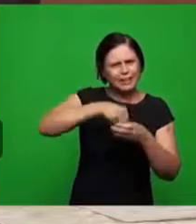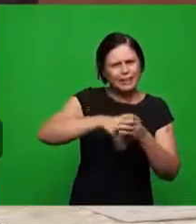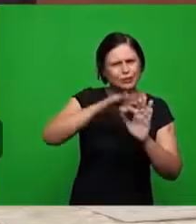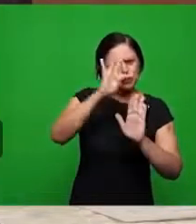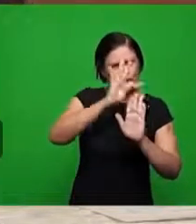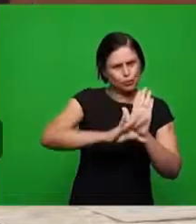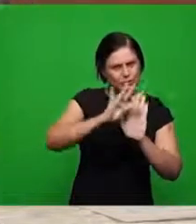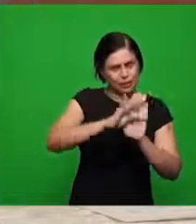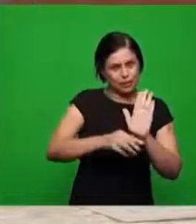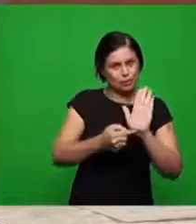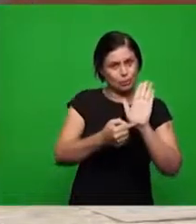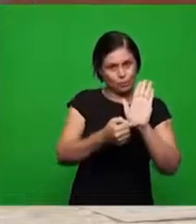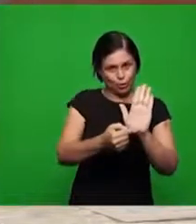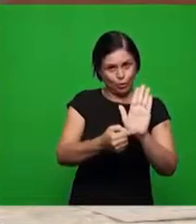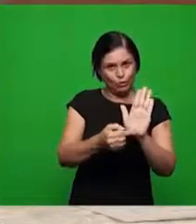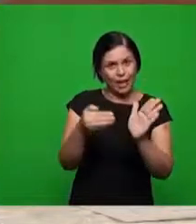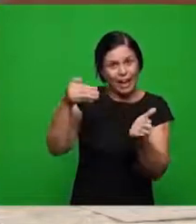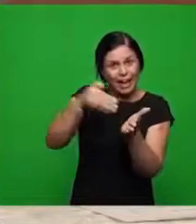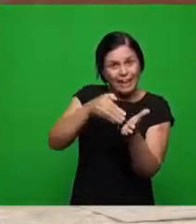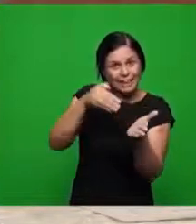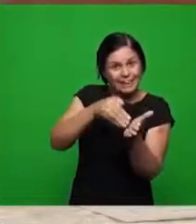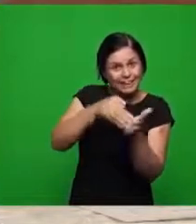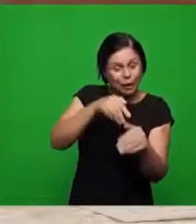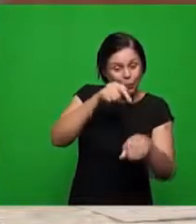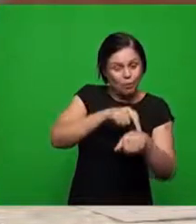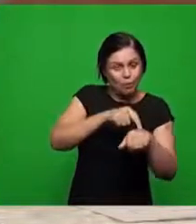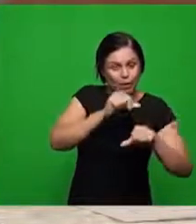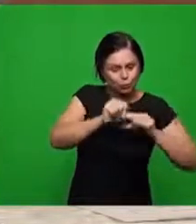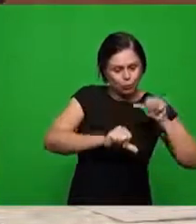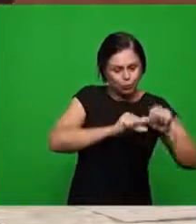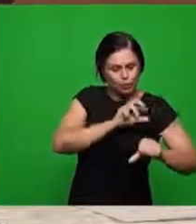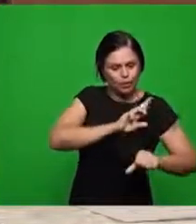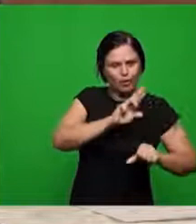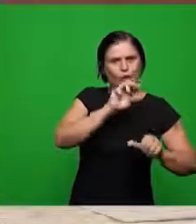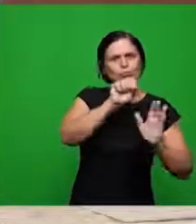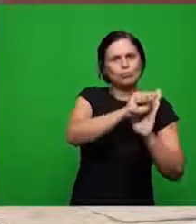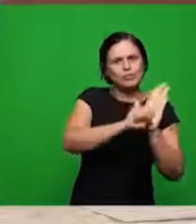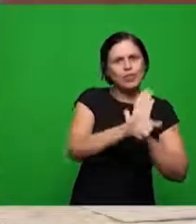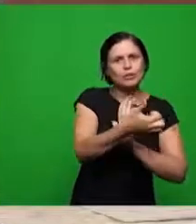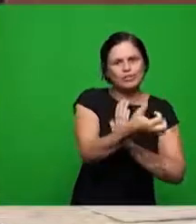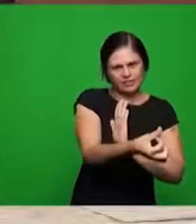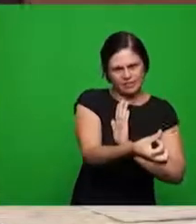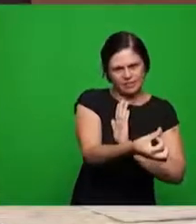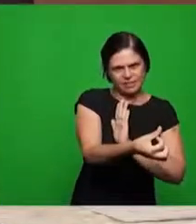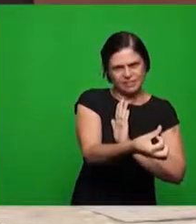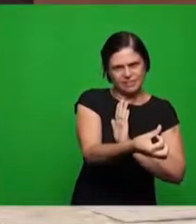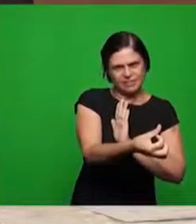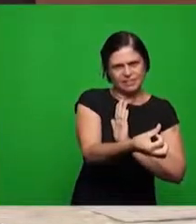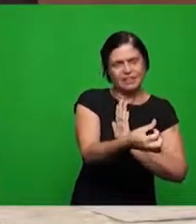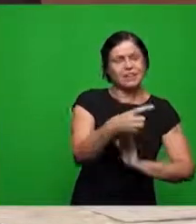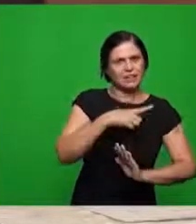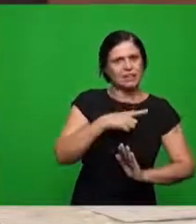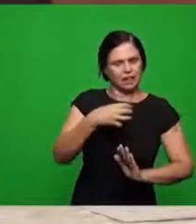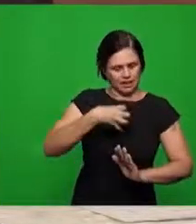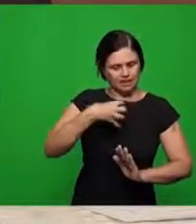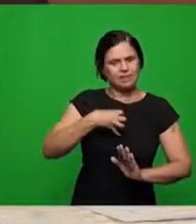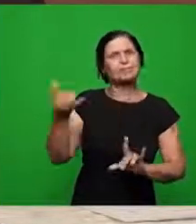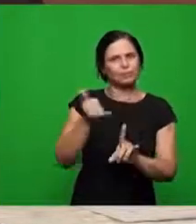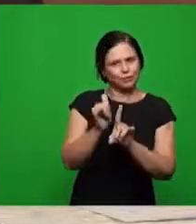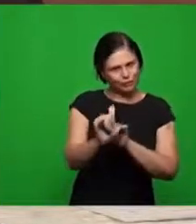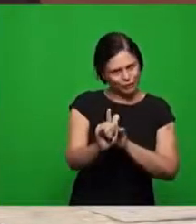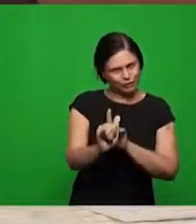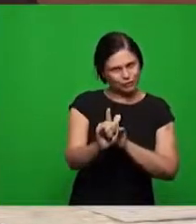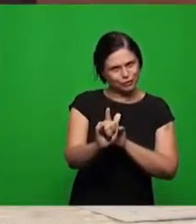até o período da reforma então aquilo que foi que nós vimos até agora tem um significado profético